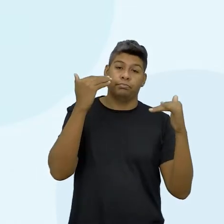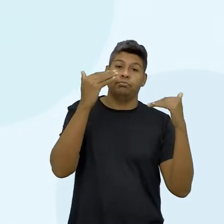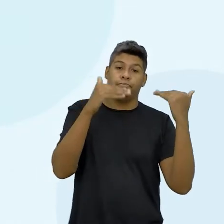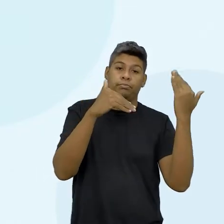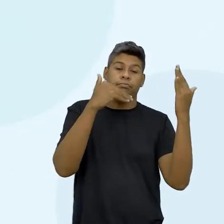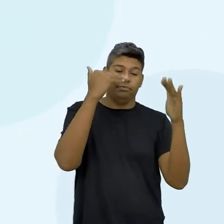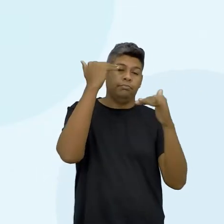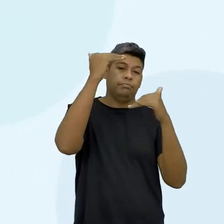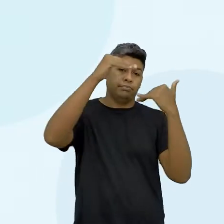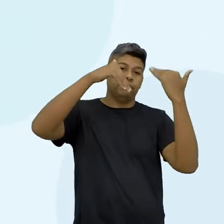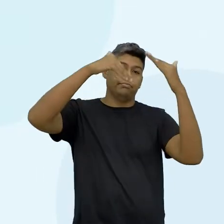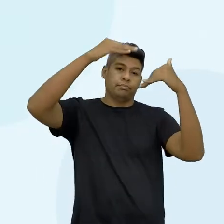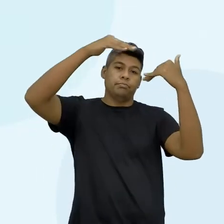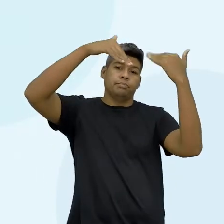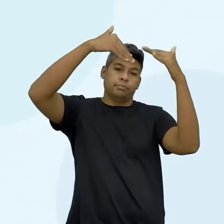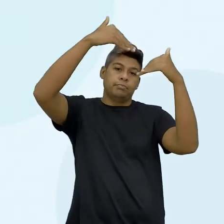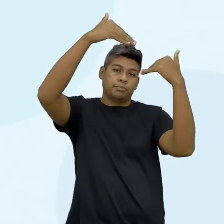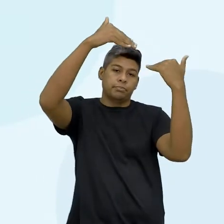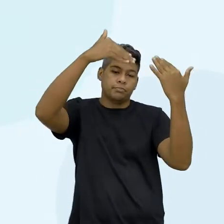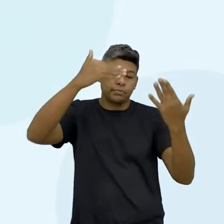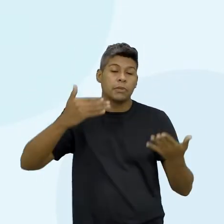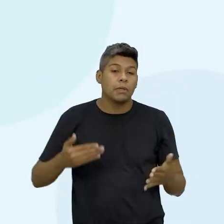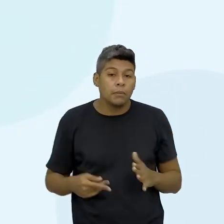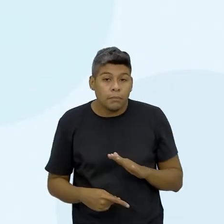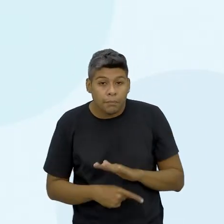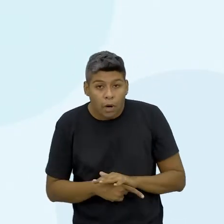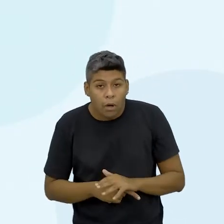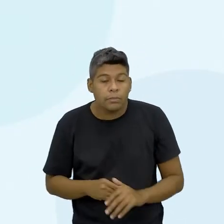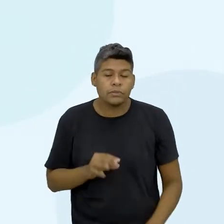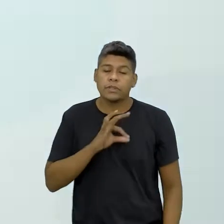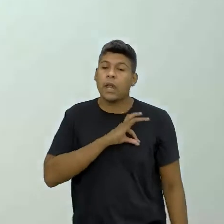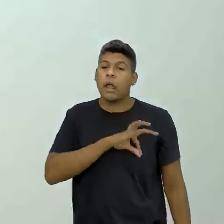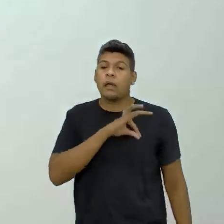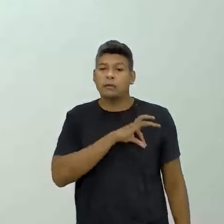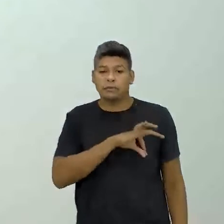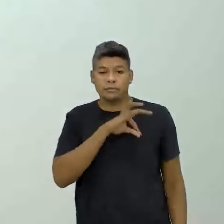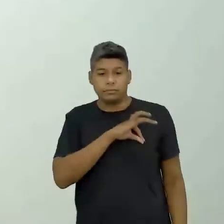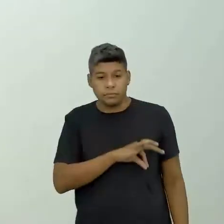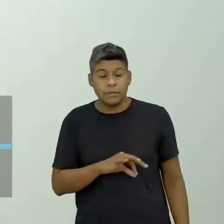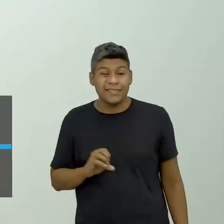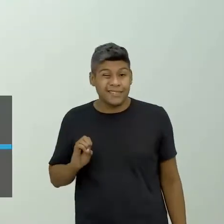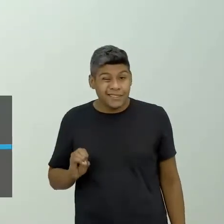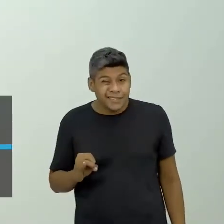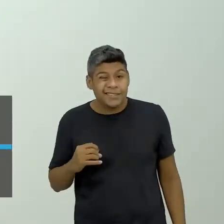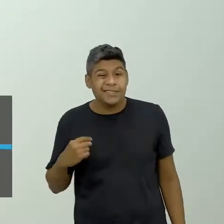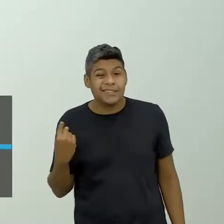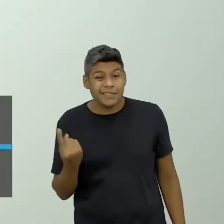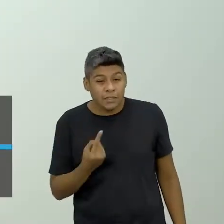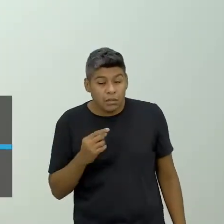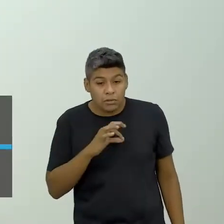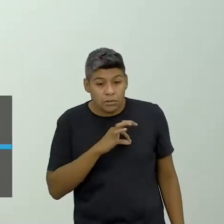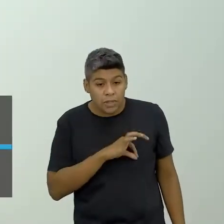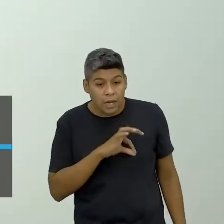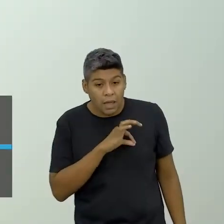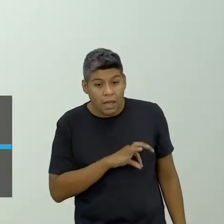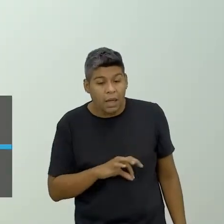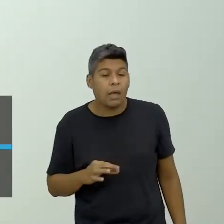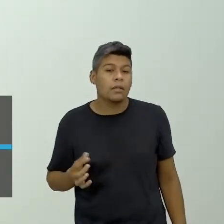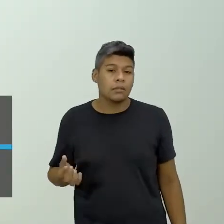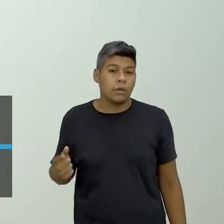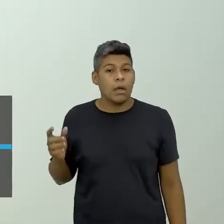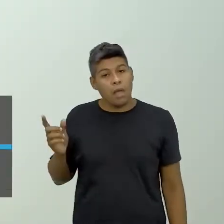classe conforme nosso salário mínimo. E aí se o nosso salário mínimo, A nossa renda